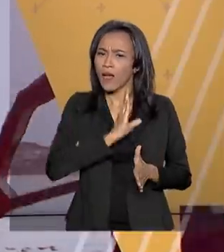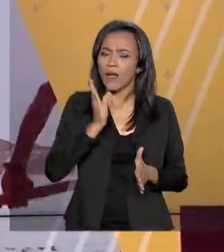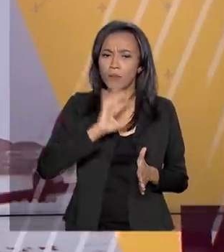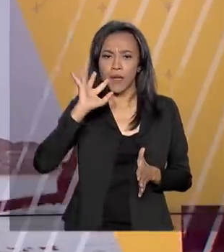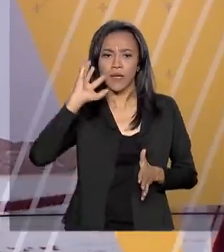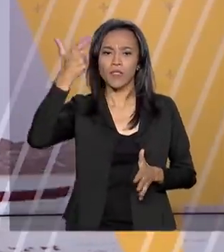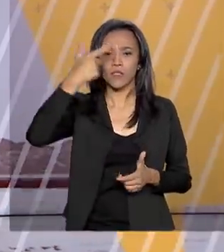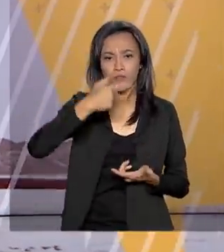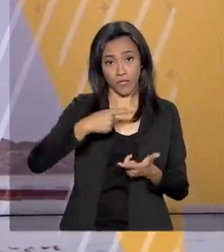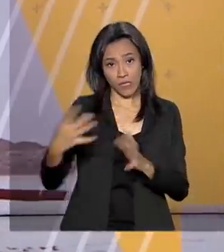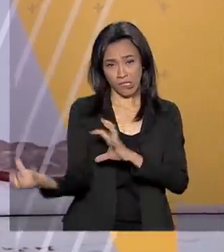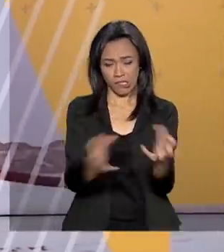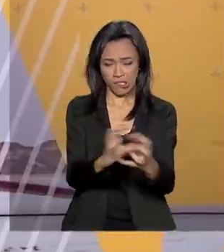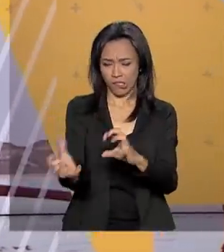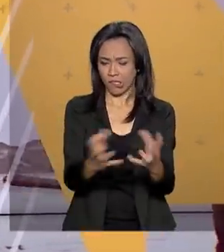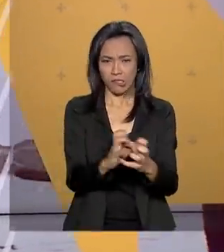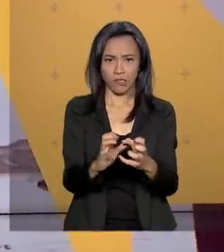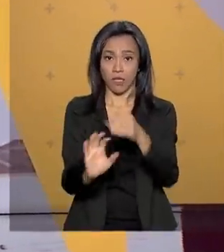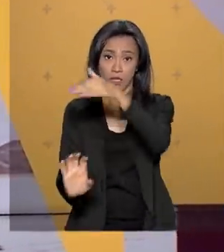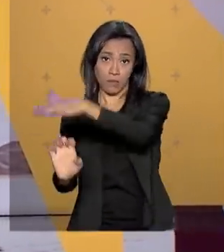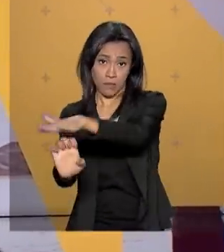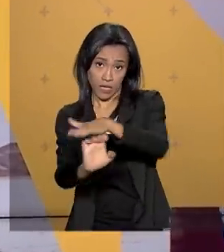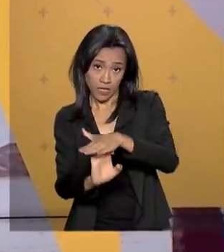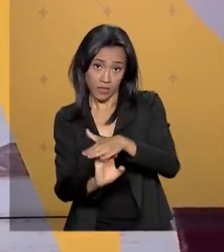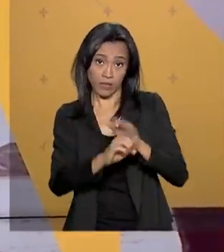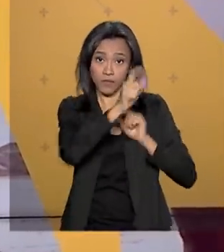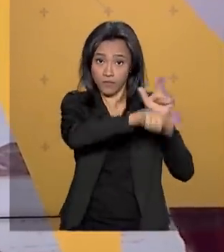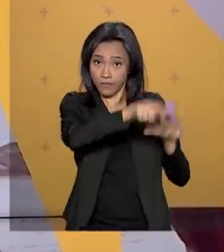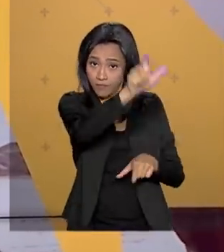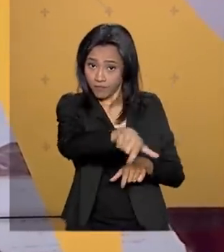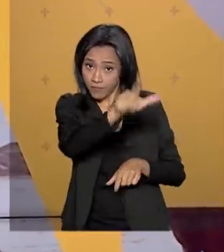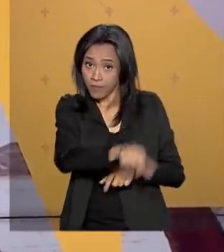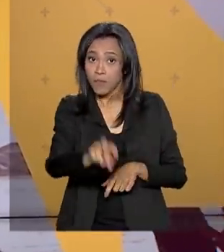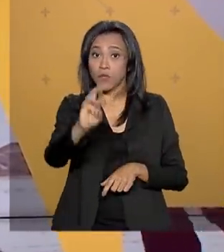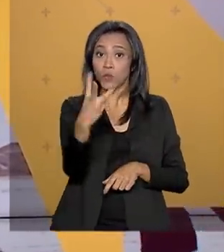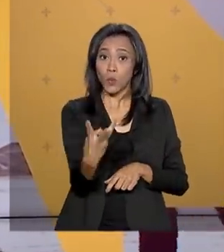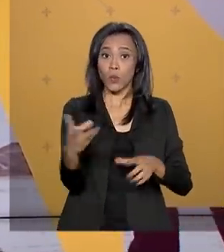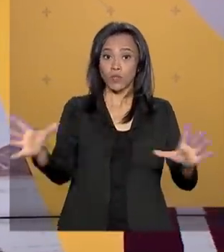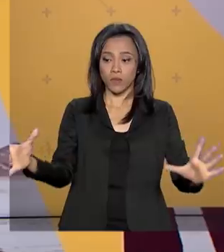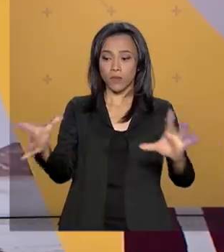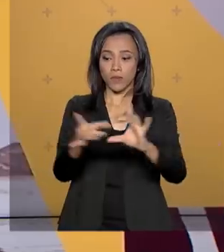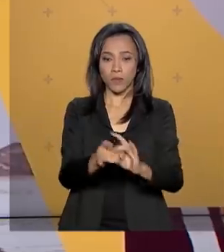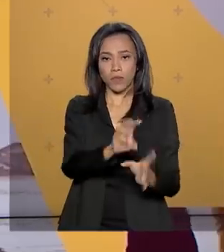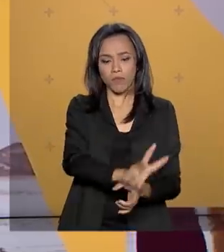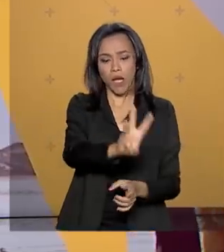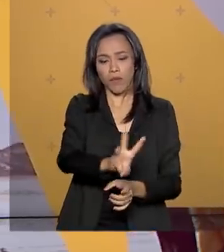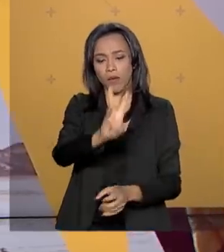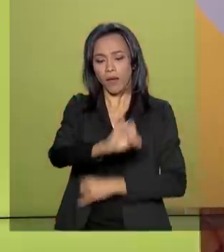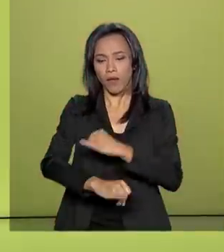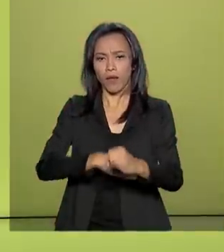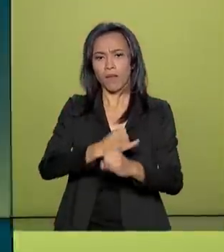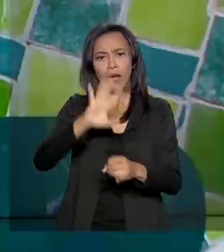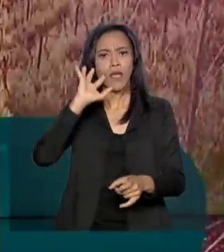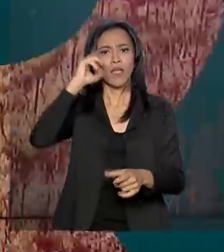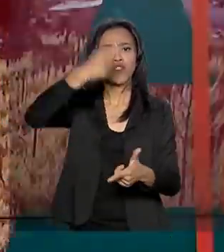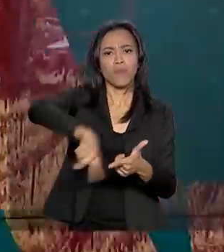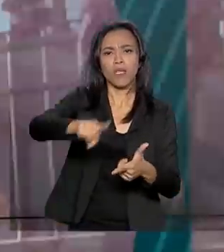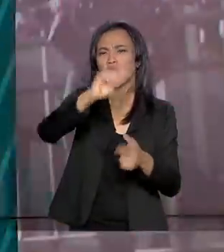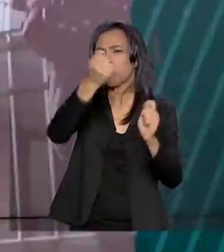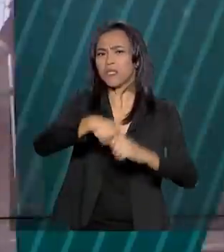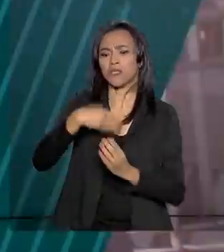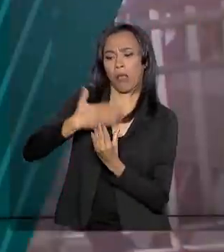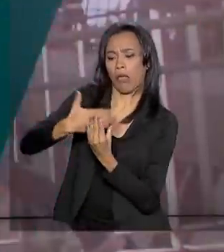de conflitos entre consumidores e empresas. Duas plataformas vão ser integradas para resolver problemas sem a necessidade de ações